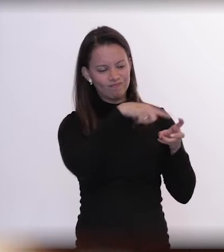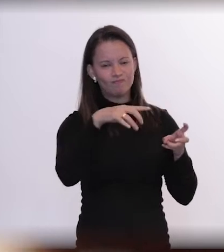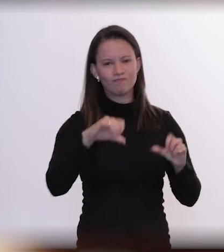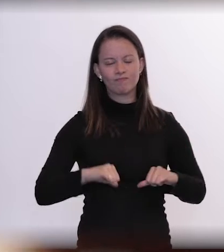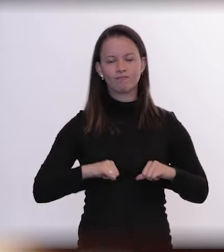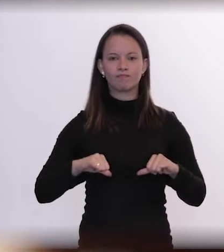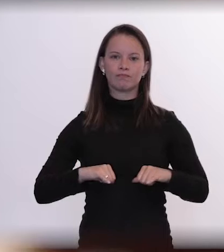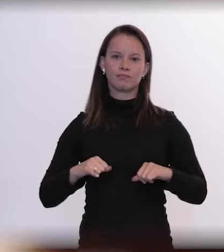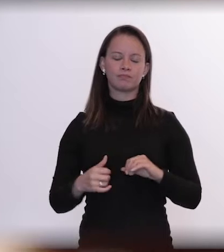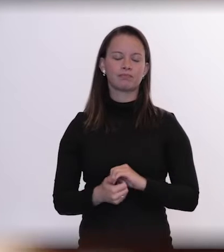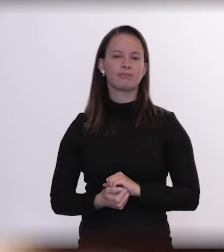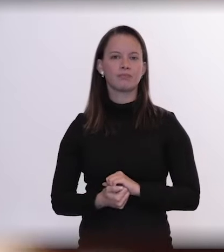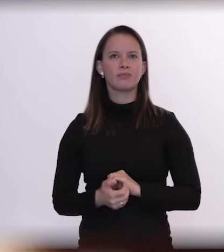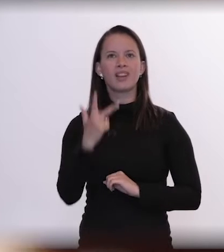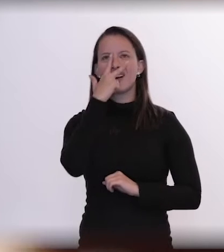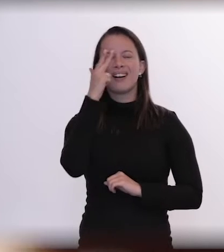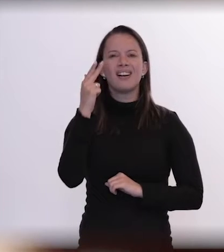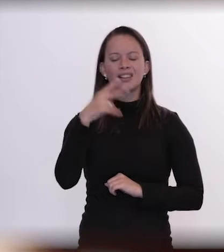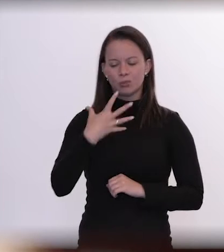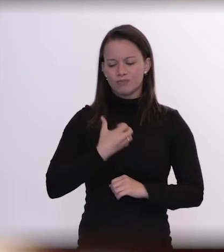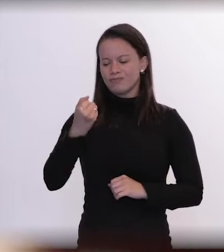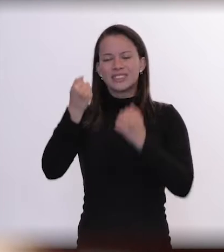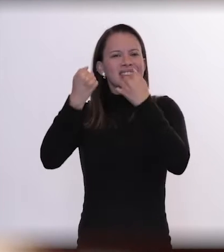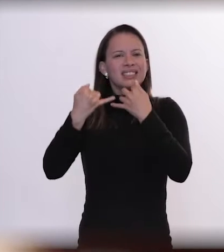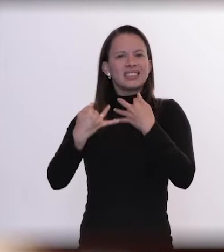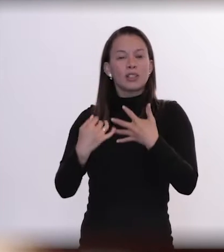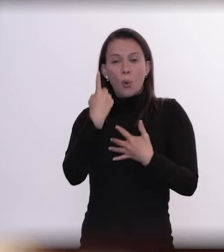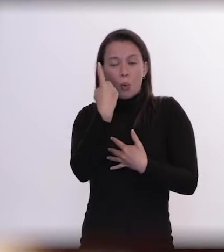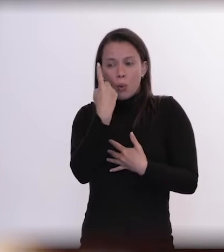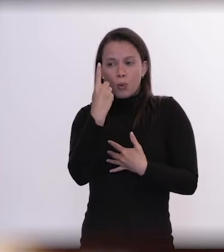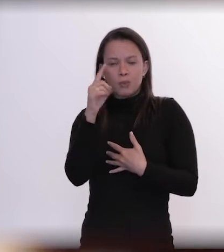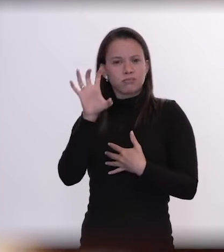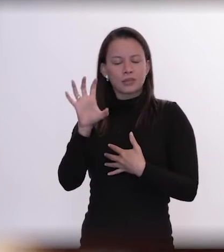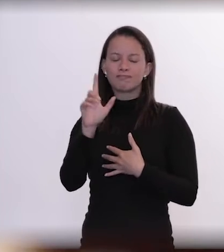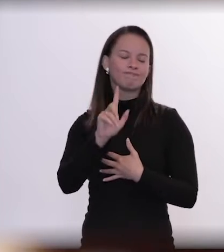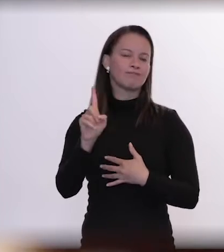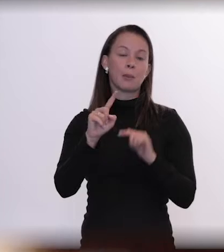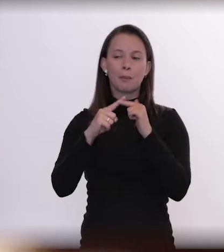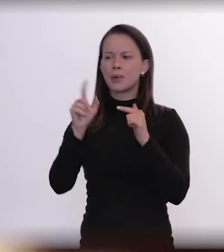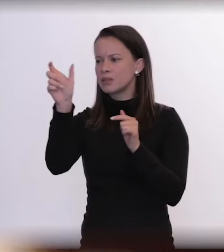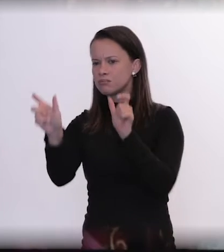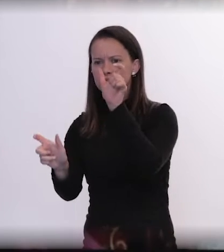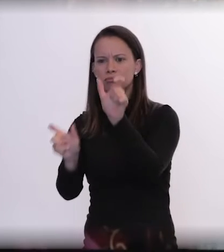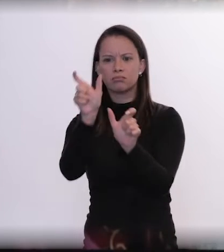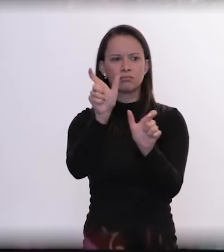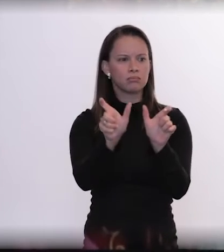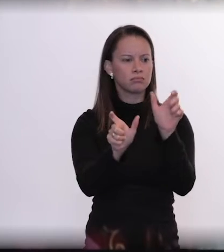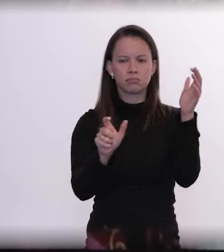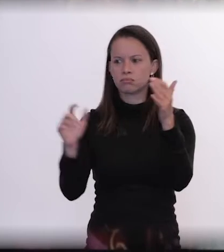Eu acho que o suicídio não pode ser explicado por uma causa só, mas sim por uma teia de causas capazes de abarcar toda a sua